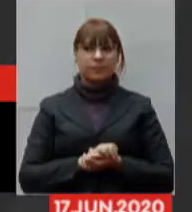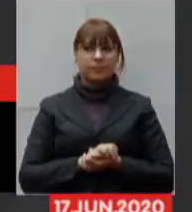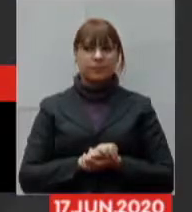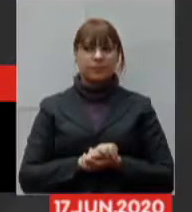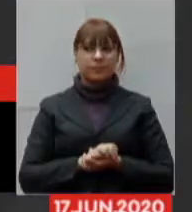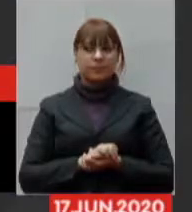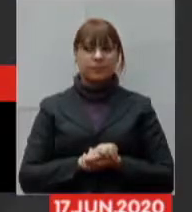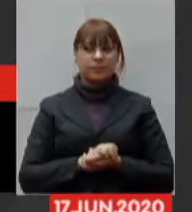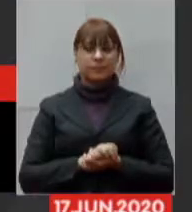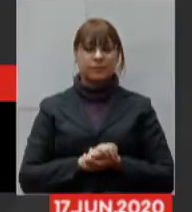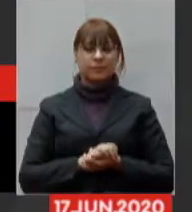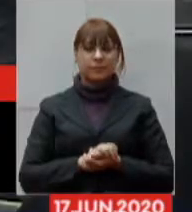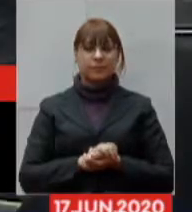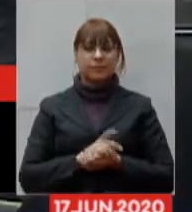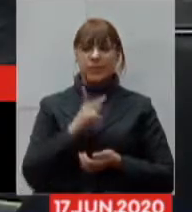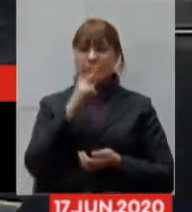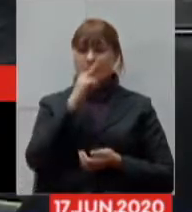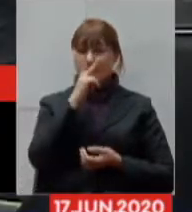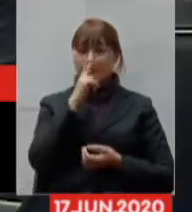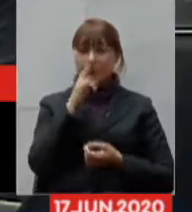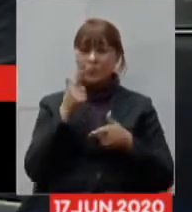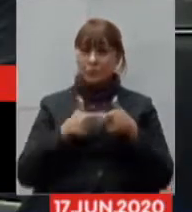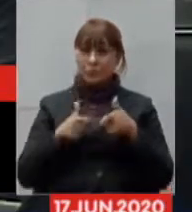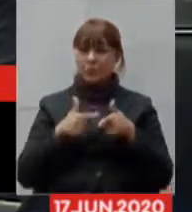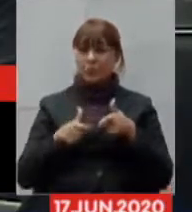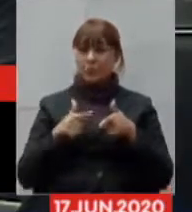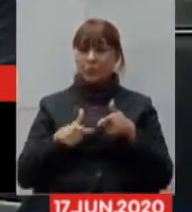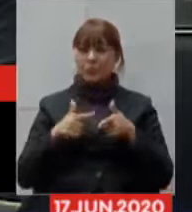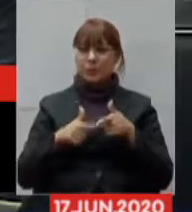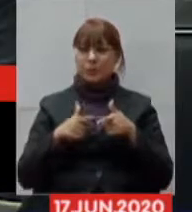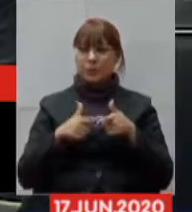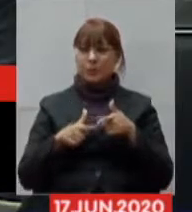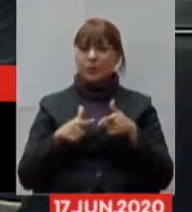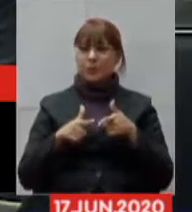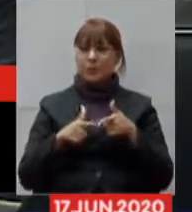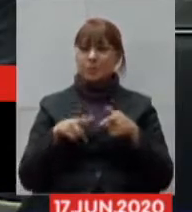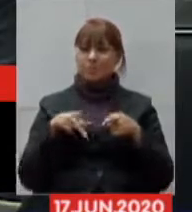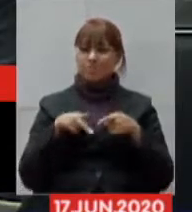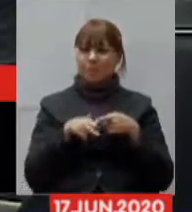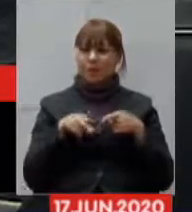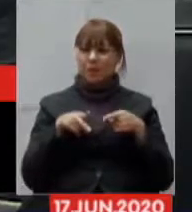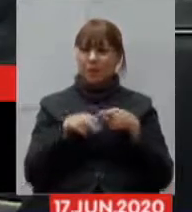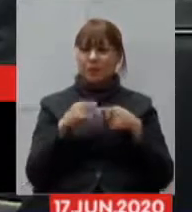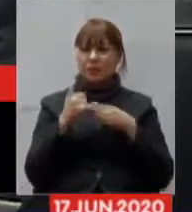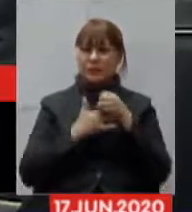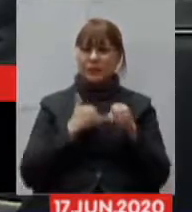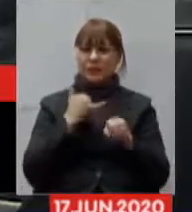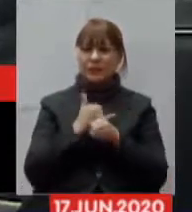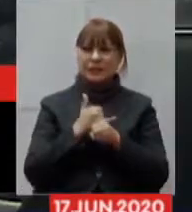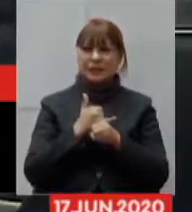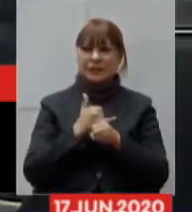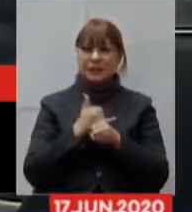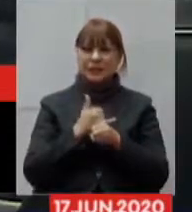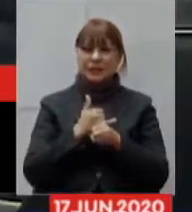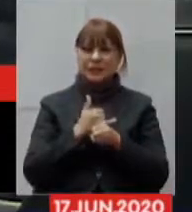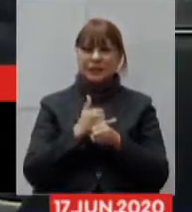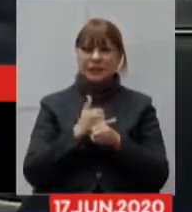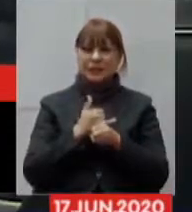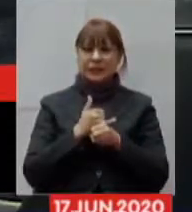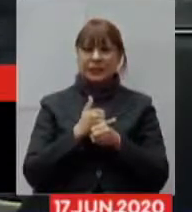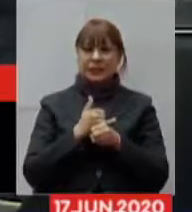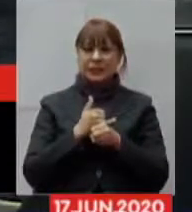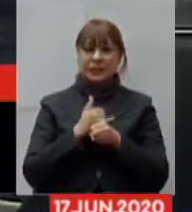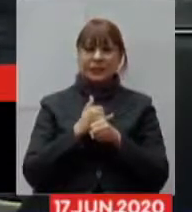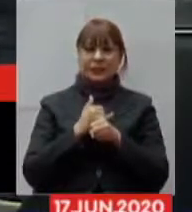parece que estamos tendo um problema com a conexão dos seus áudios e imagens que estão